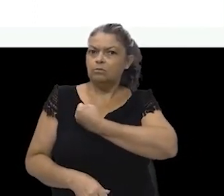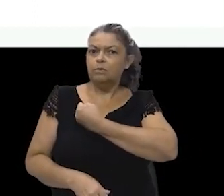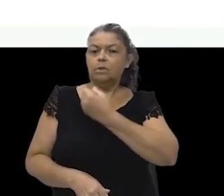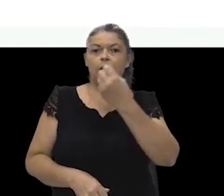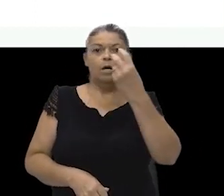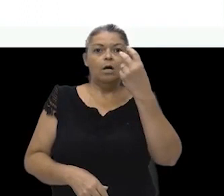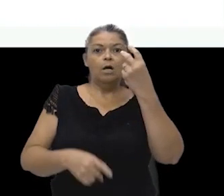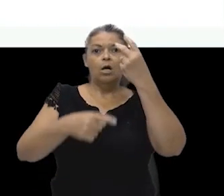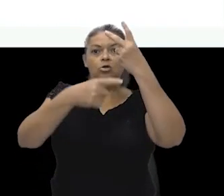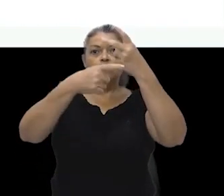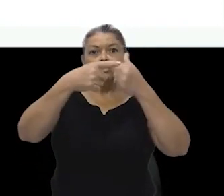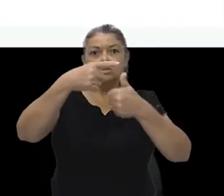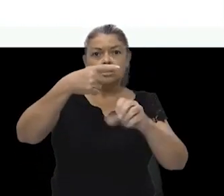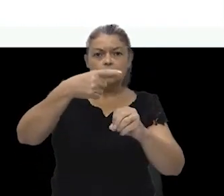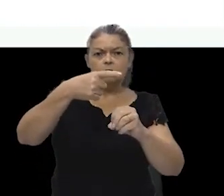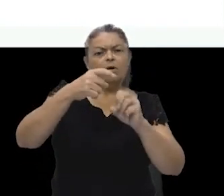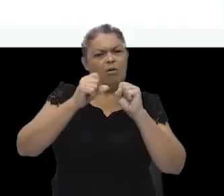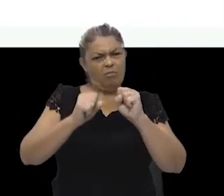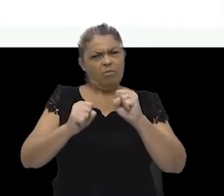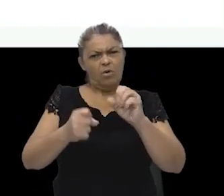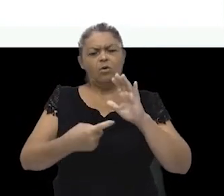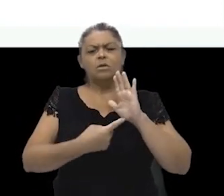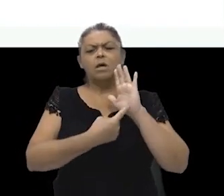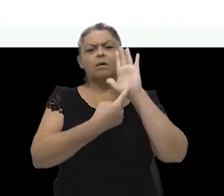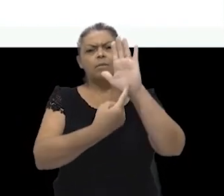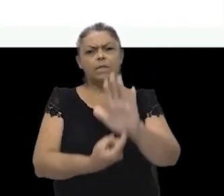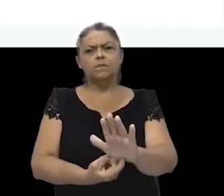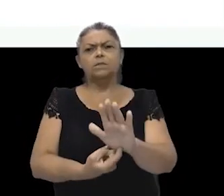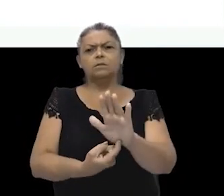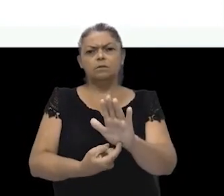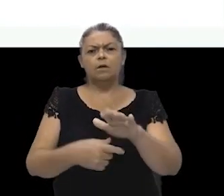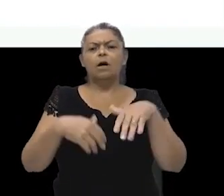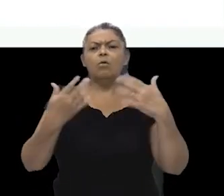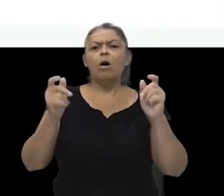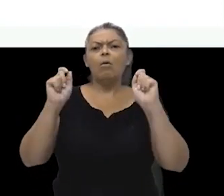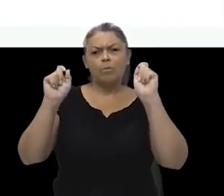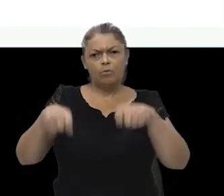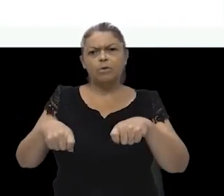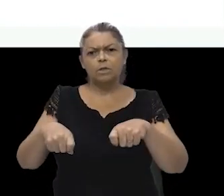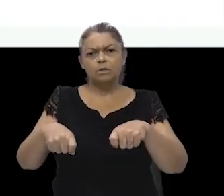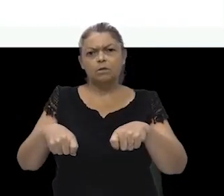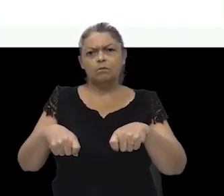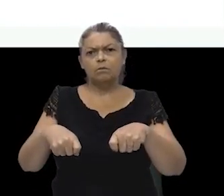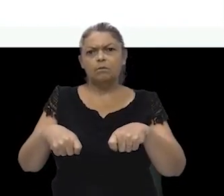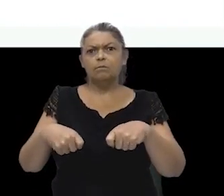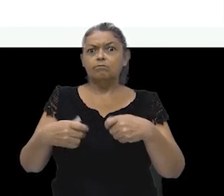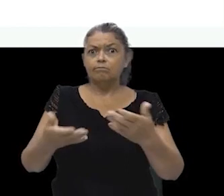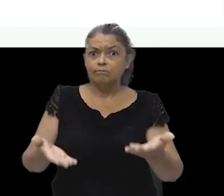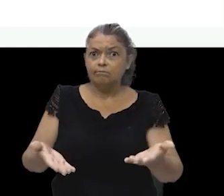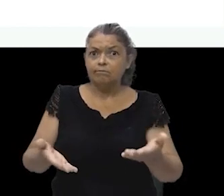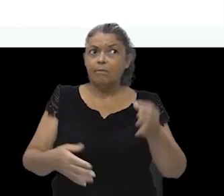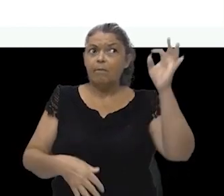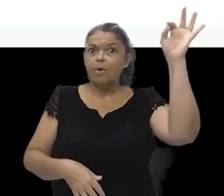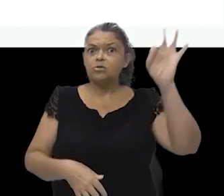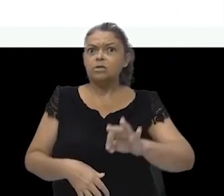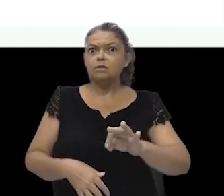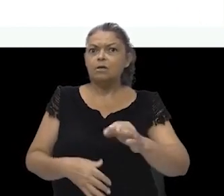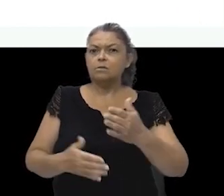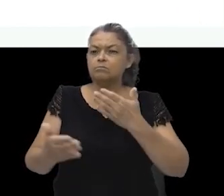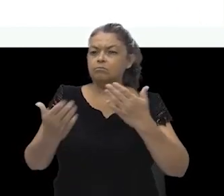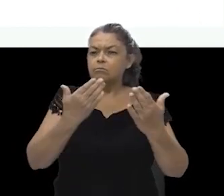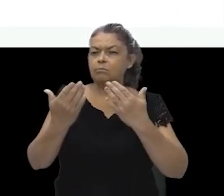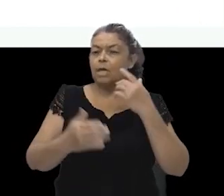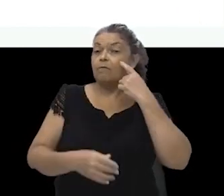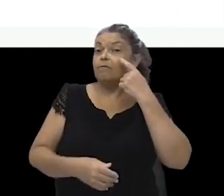décimos. Mas podemos também representar essa probabilidade por meio de porcentagem. Vejamos.